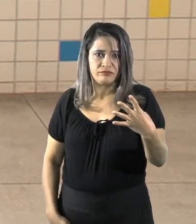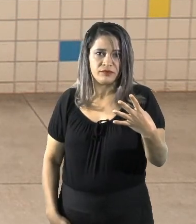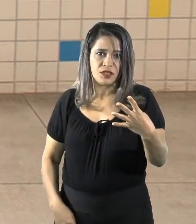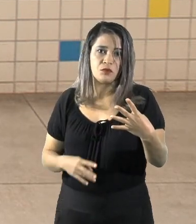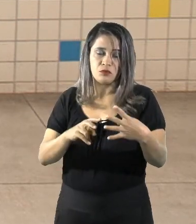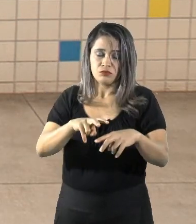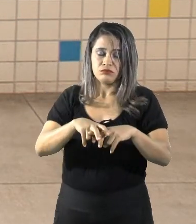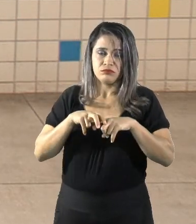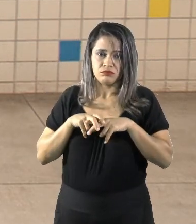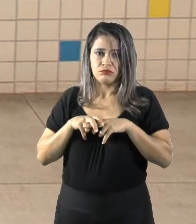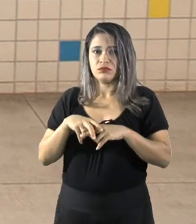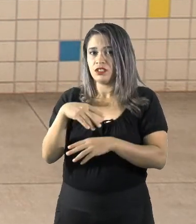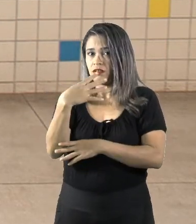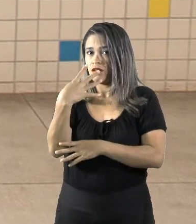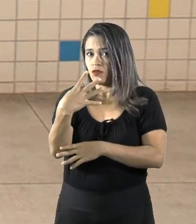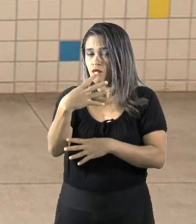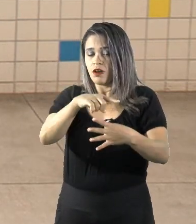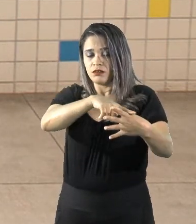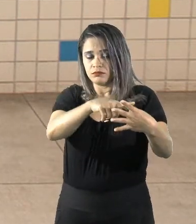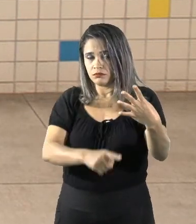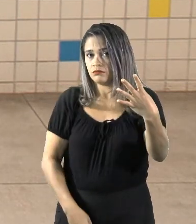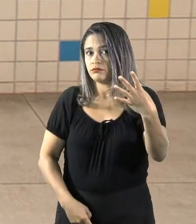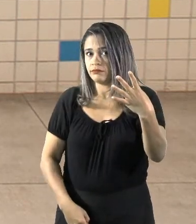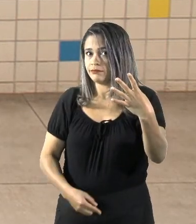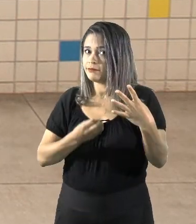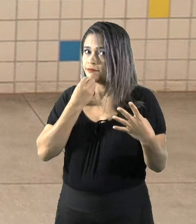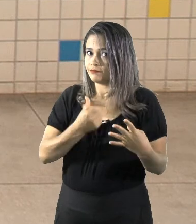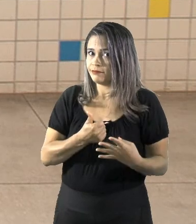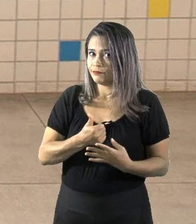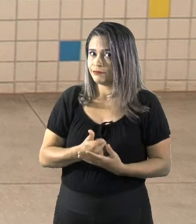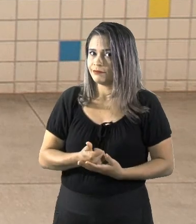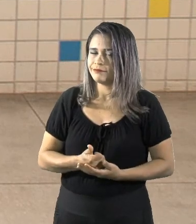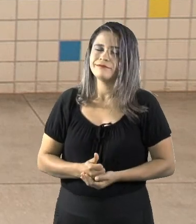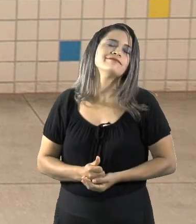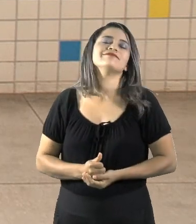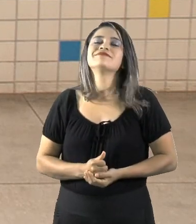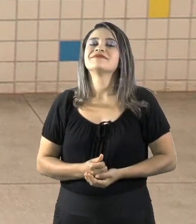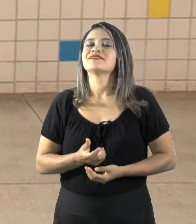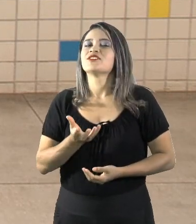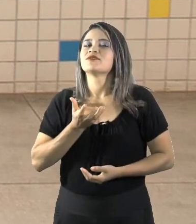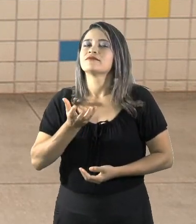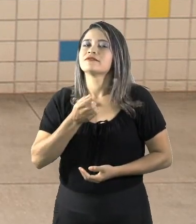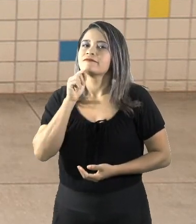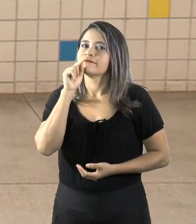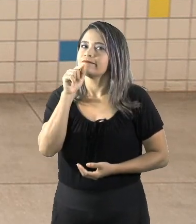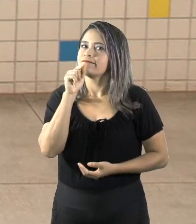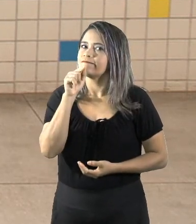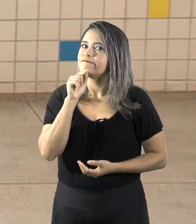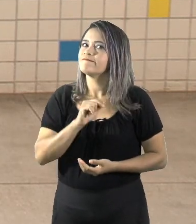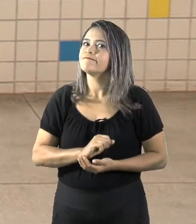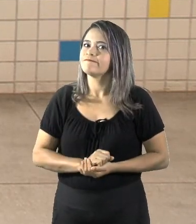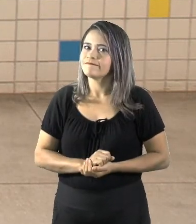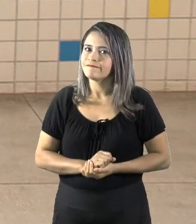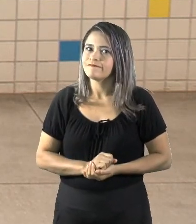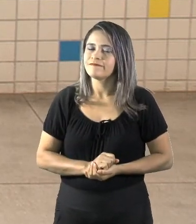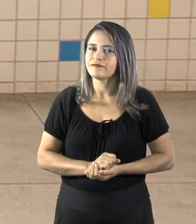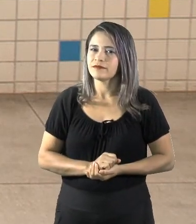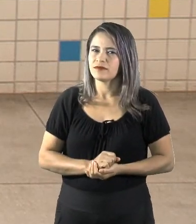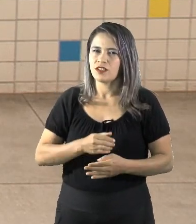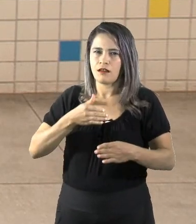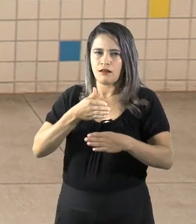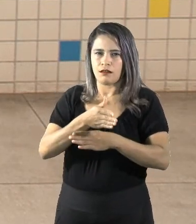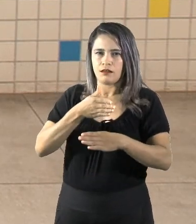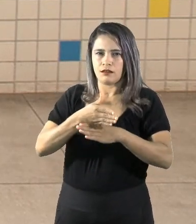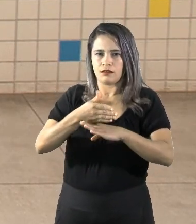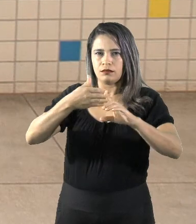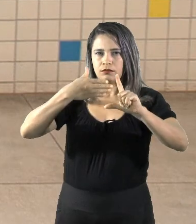temos as quatro estações do ano. Tá bom? Beleza, gente? Eu quero que vocês agora acessem o Palmas